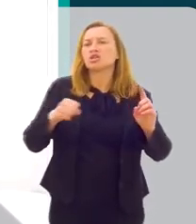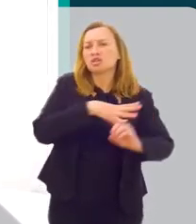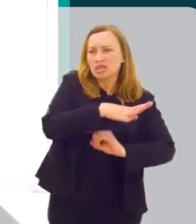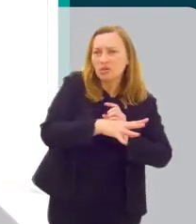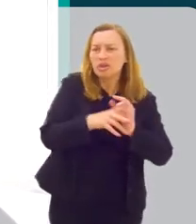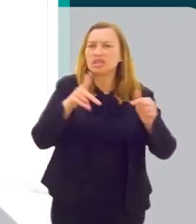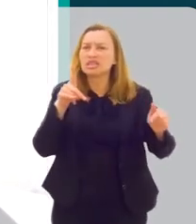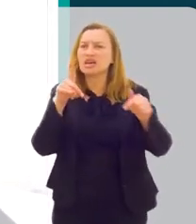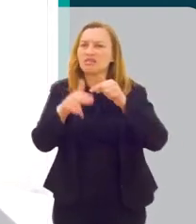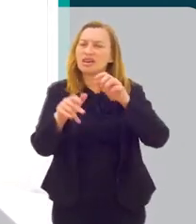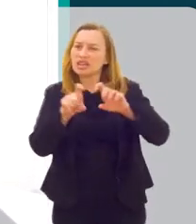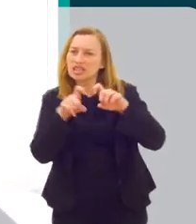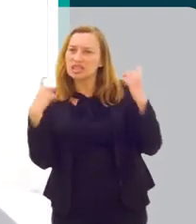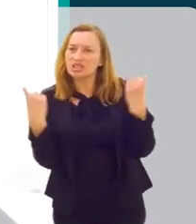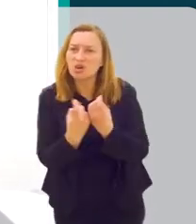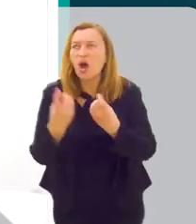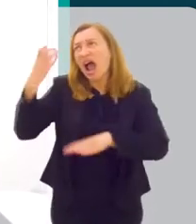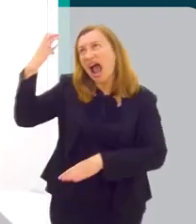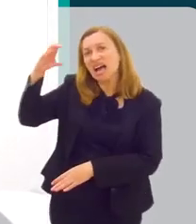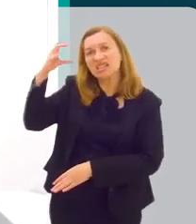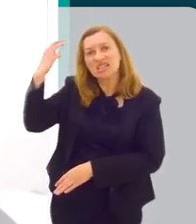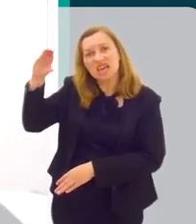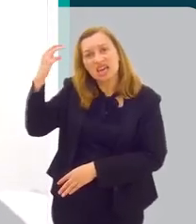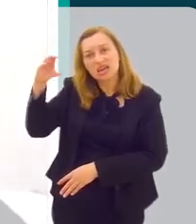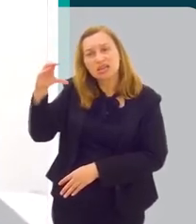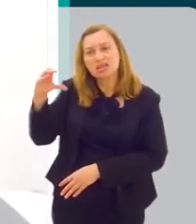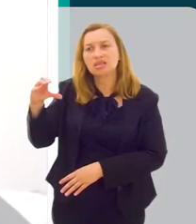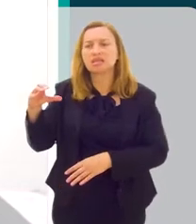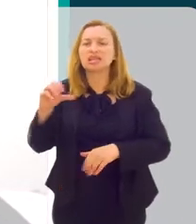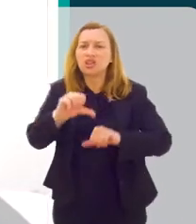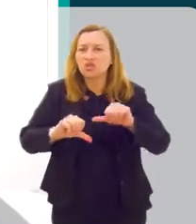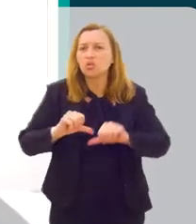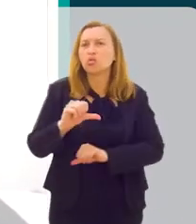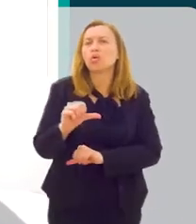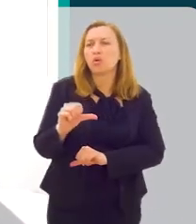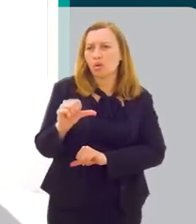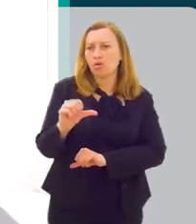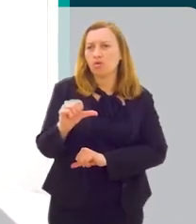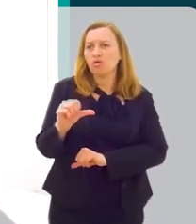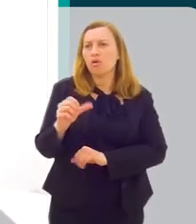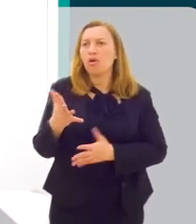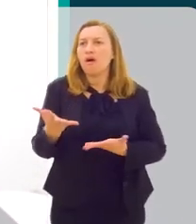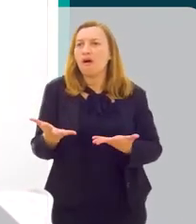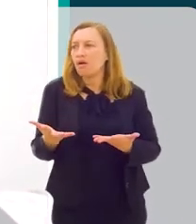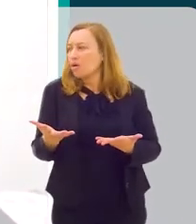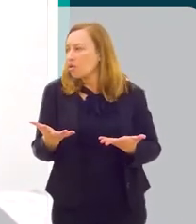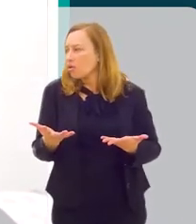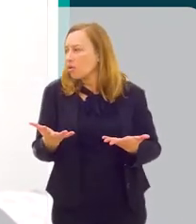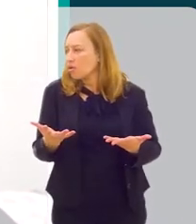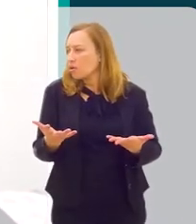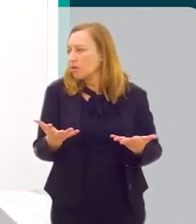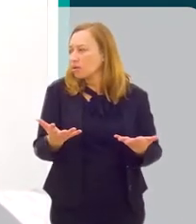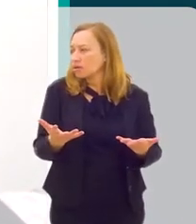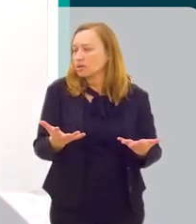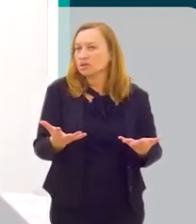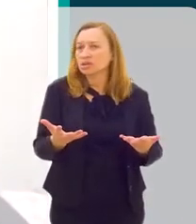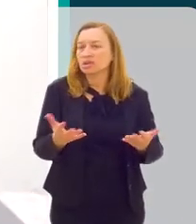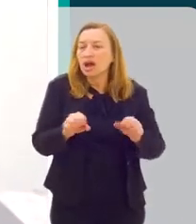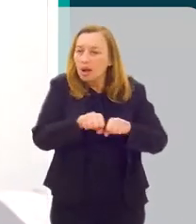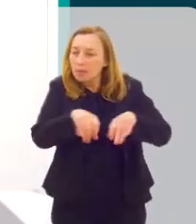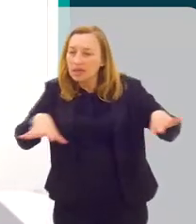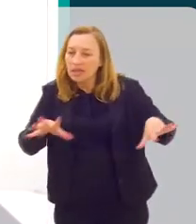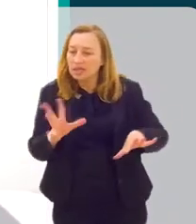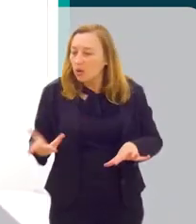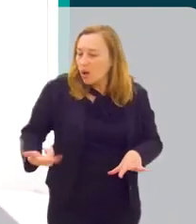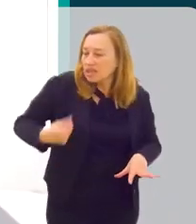interferem na sexualidade. A ciência está se modernizando, ampliando